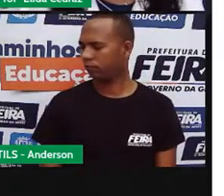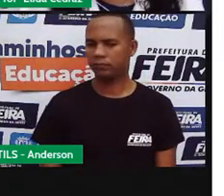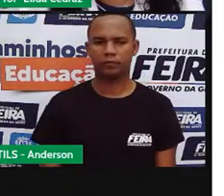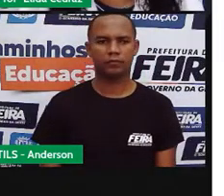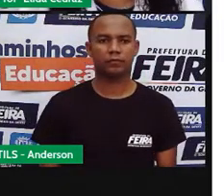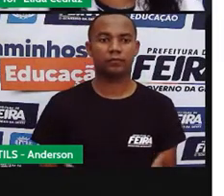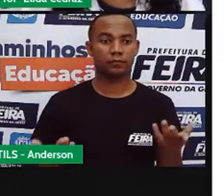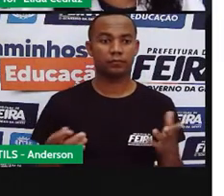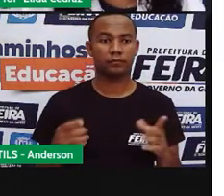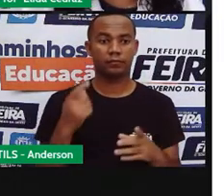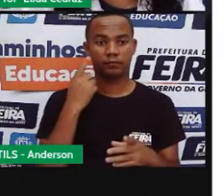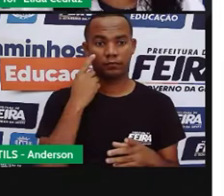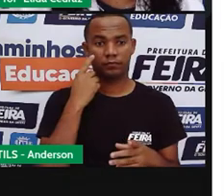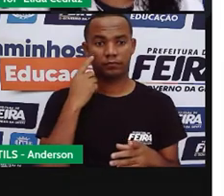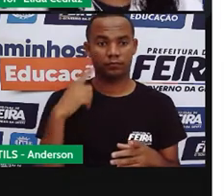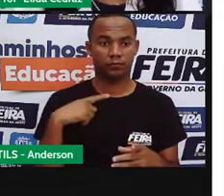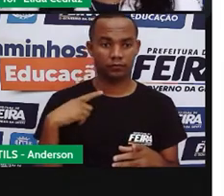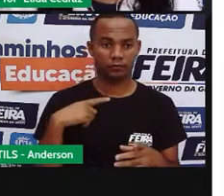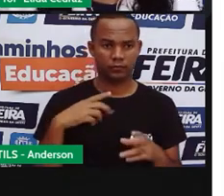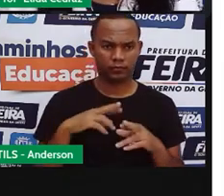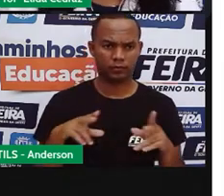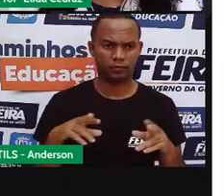E as mídias utilizadas?